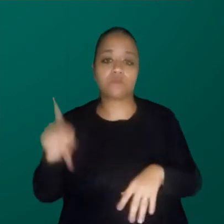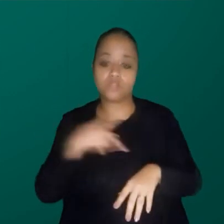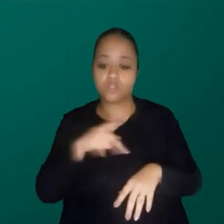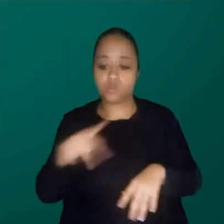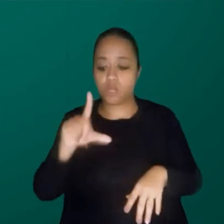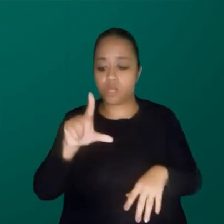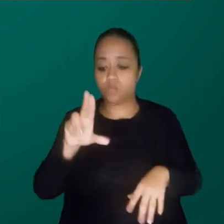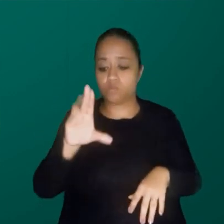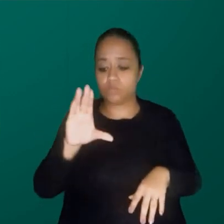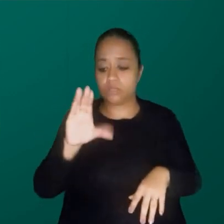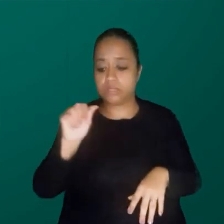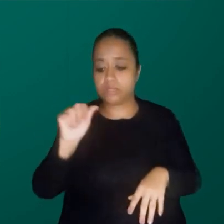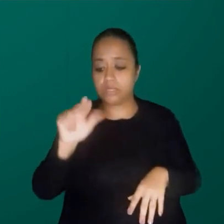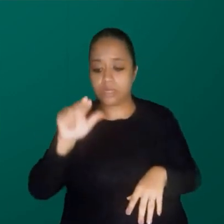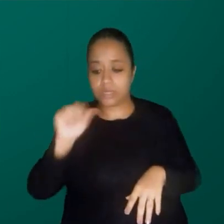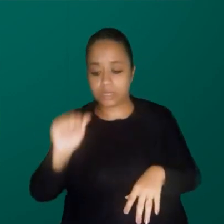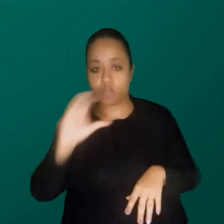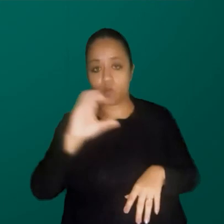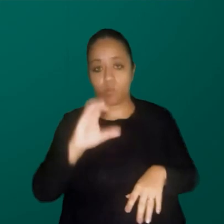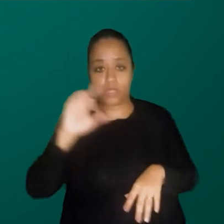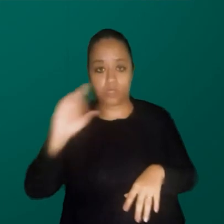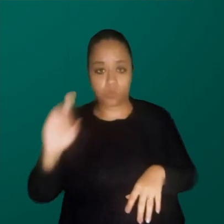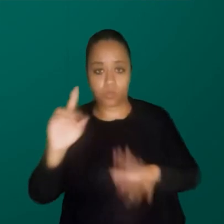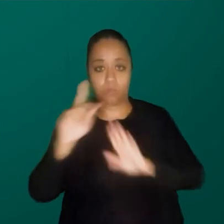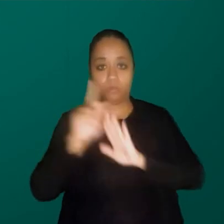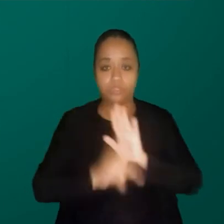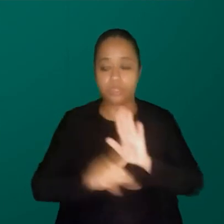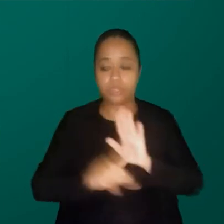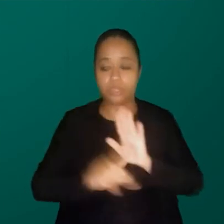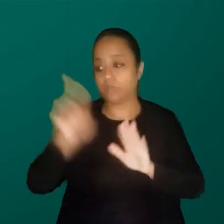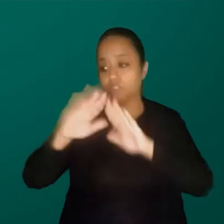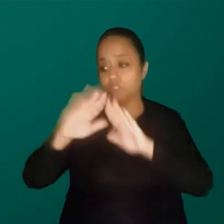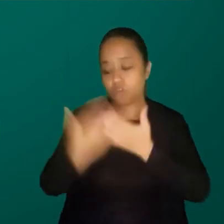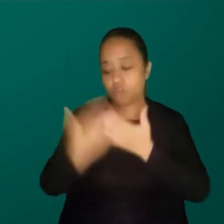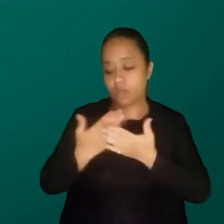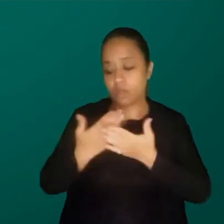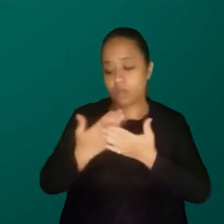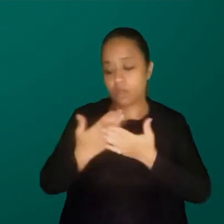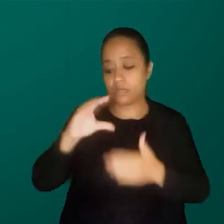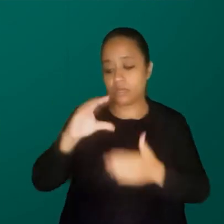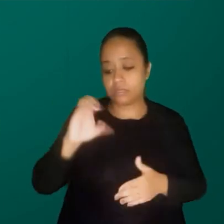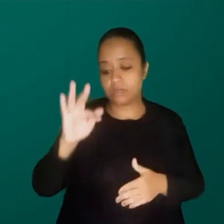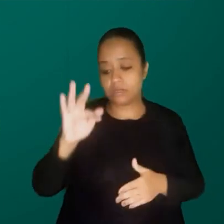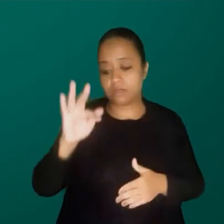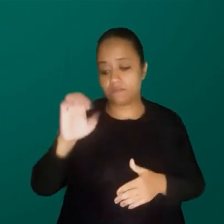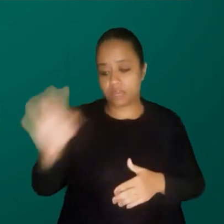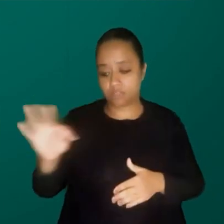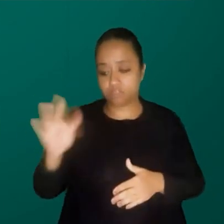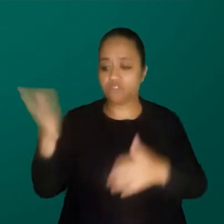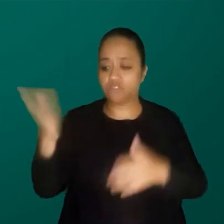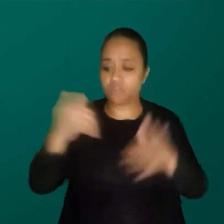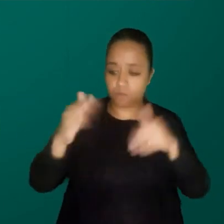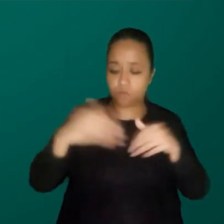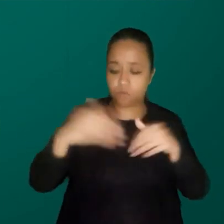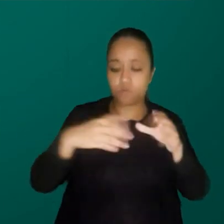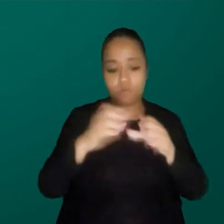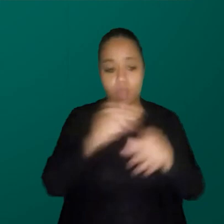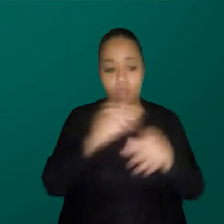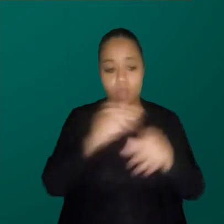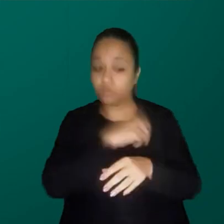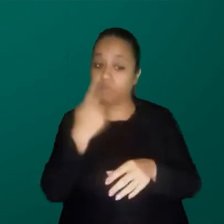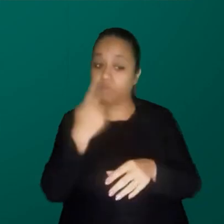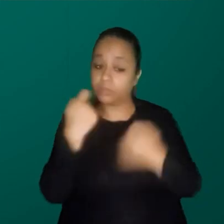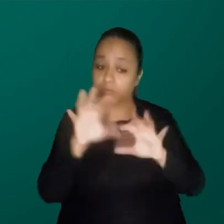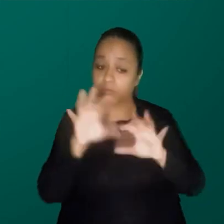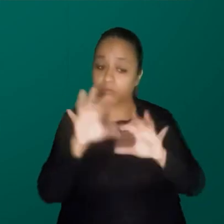professora Luciana, trabalho com ela ainda, ela é coordenadora do projeto no Cefete, e ela chamou um grupo de alunas lá do coletivo negro e falou, olha, vamos